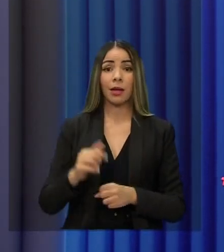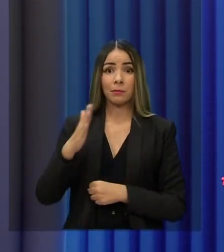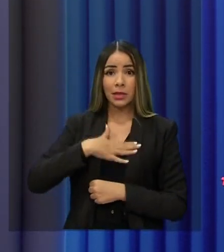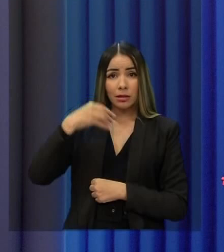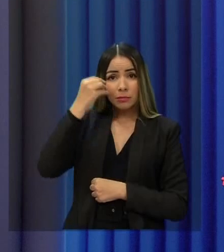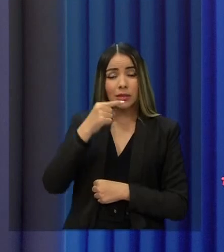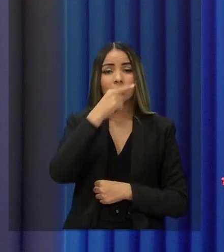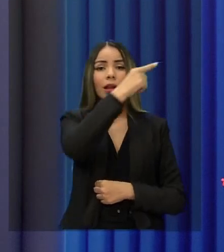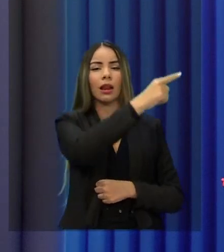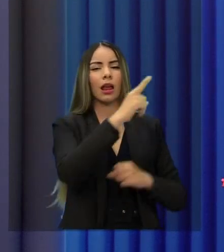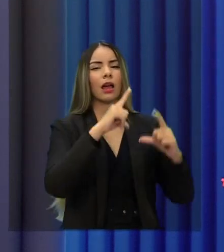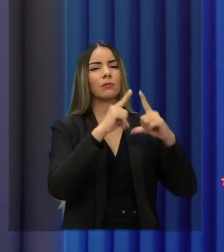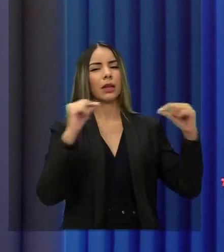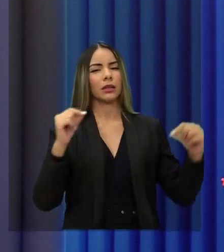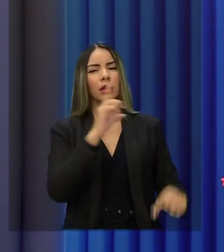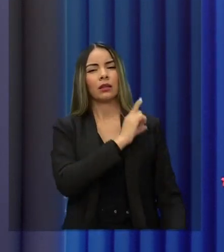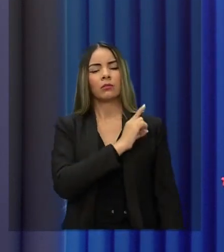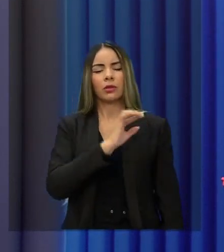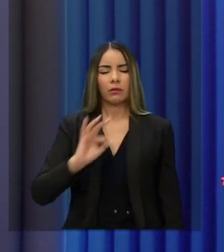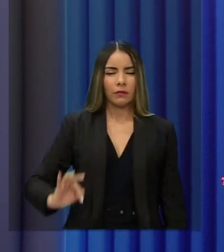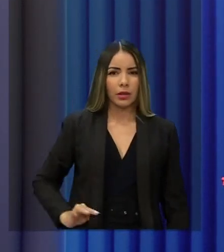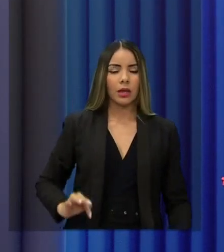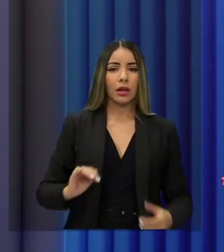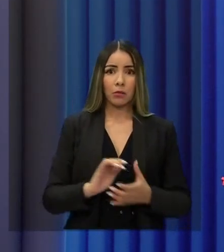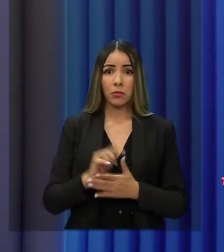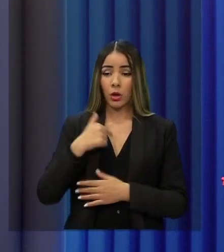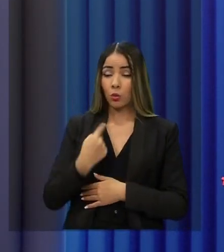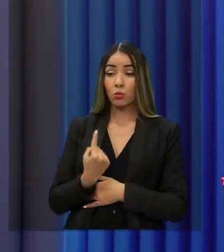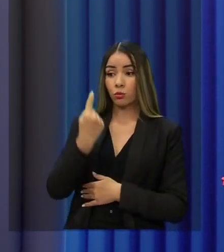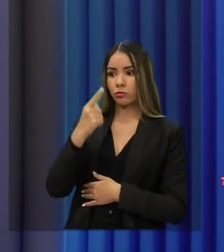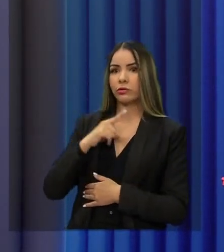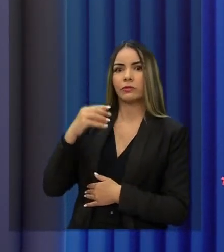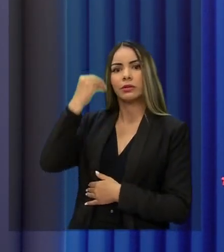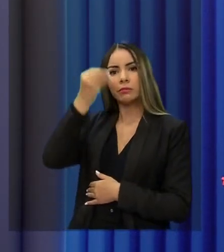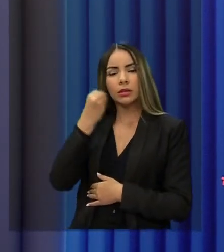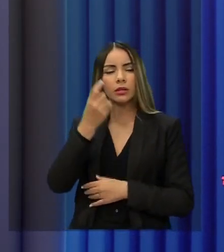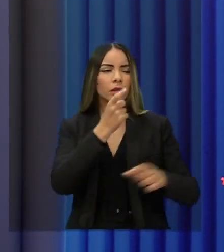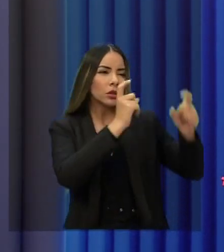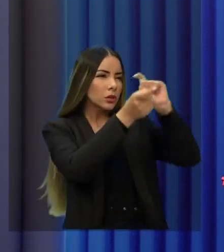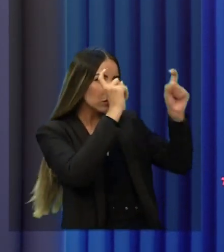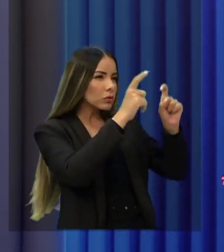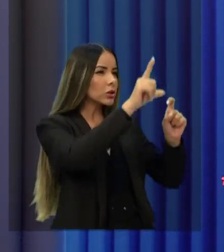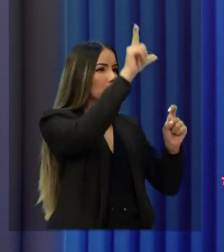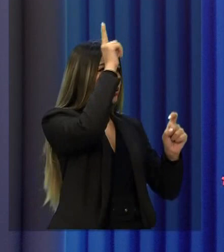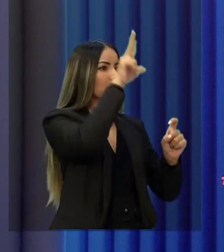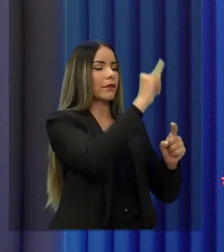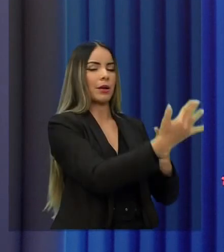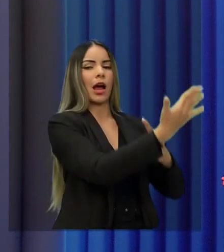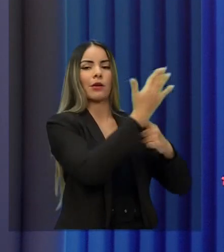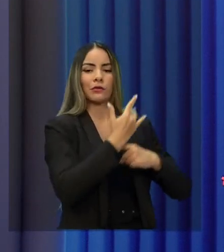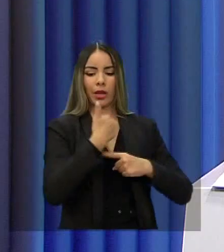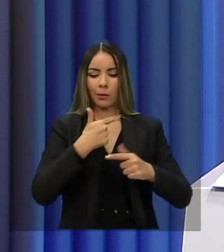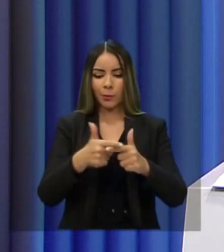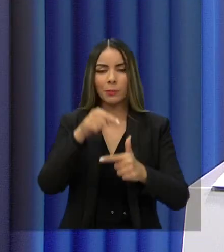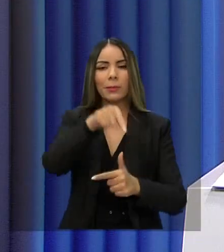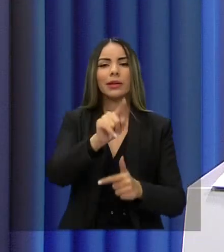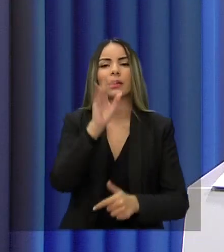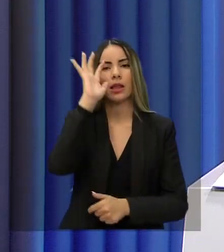como deputado federal, sou o único dos três que teve essa experiência de discutir com os líderes do país, vai me ajudar a resolver esse problema.